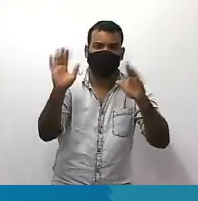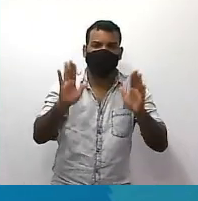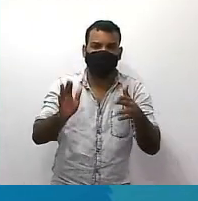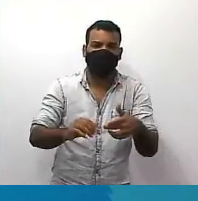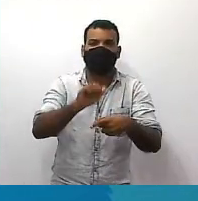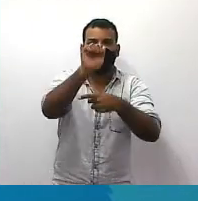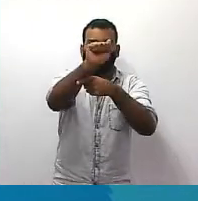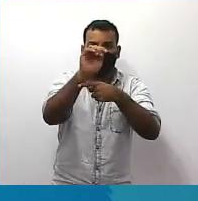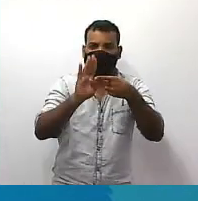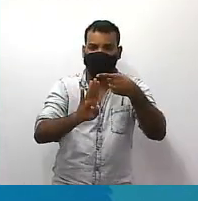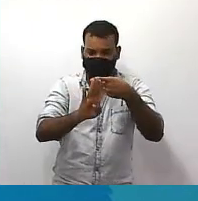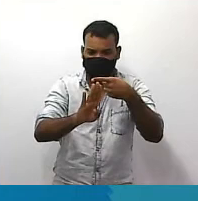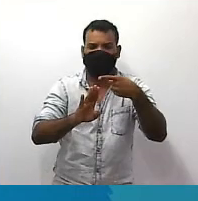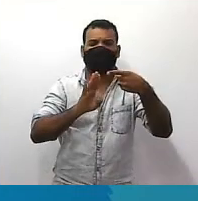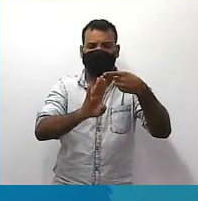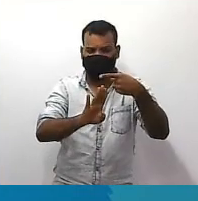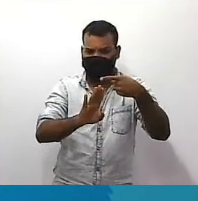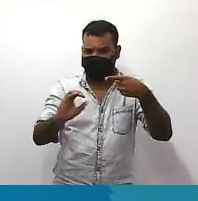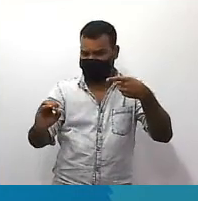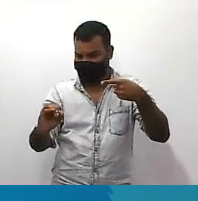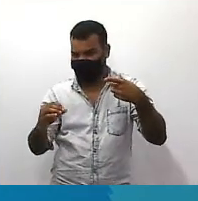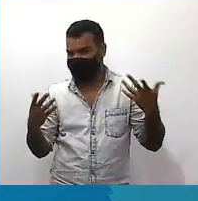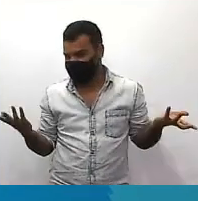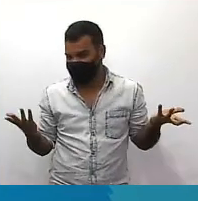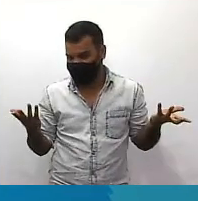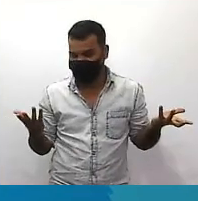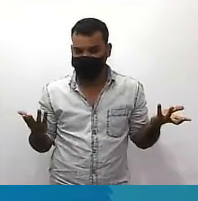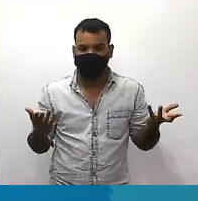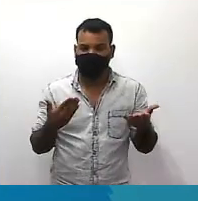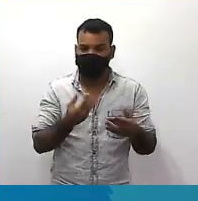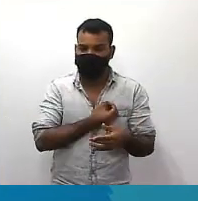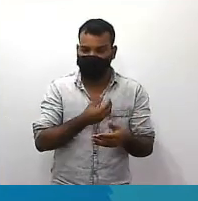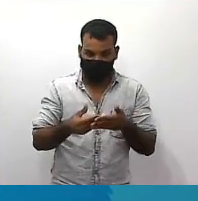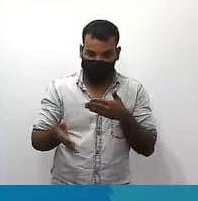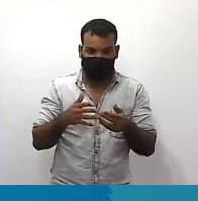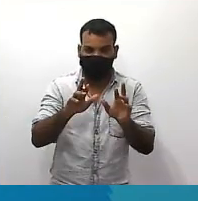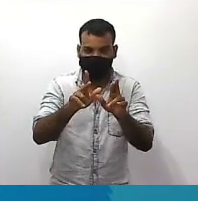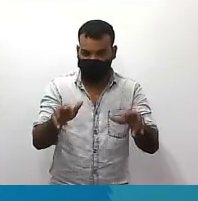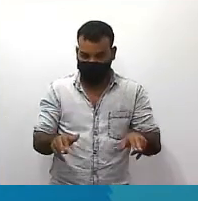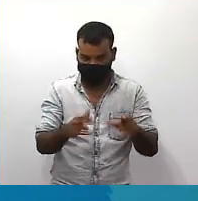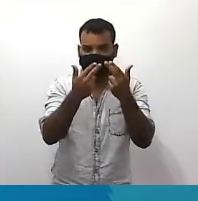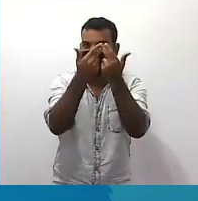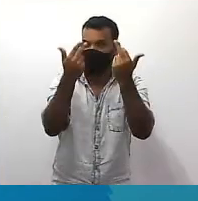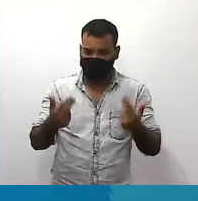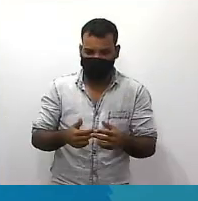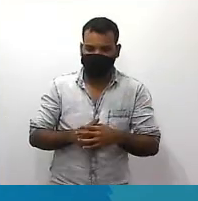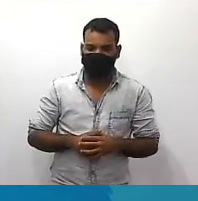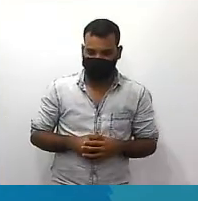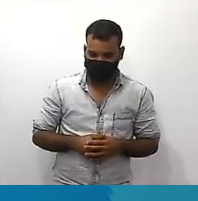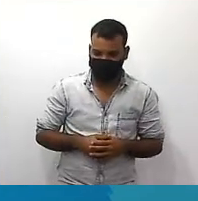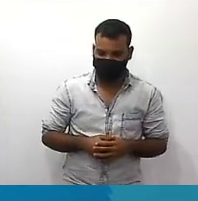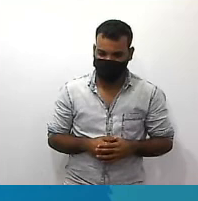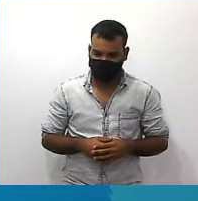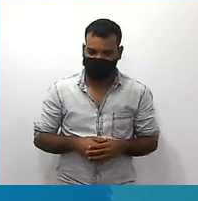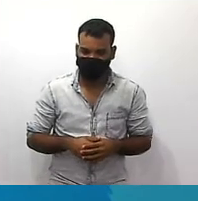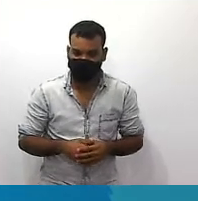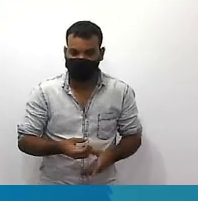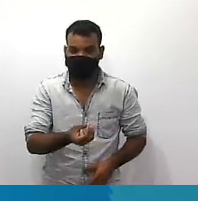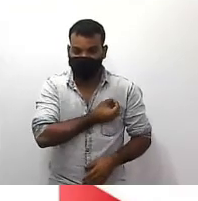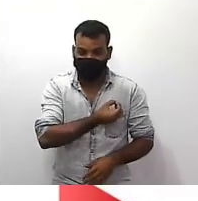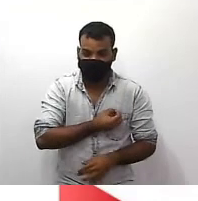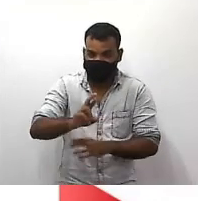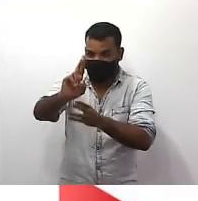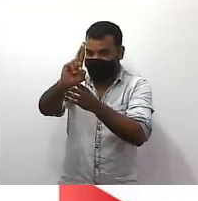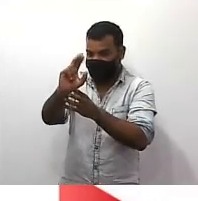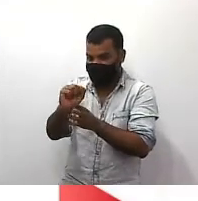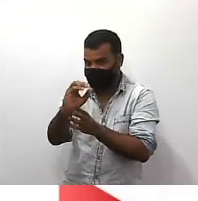sobre bem que b seja zero fechou para qualquer número tá bom vamos lá comigo agora número racional voltando para o nosso slide